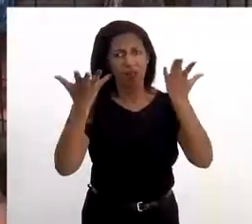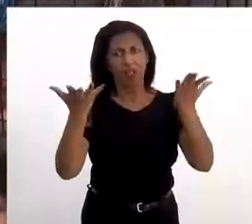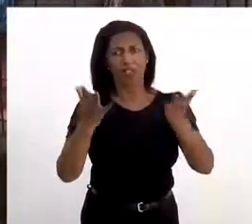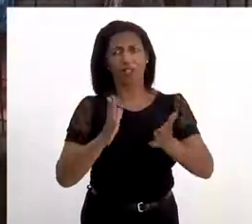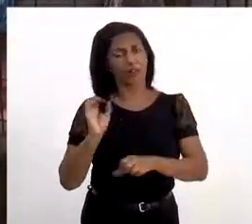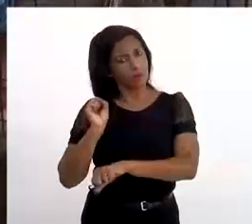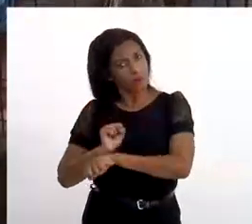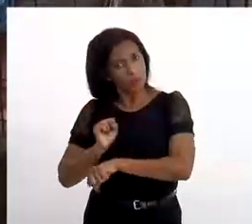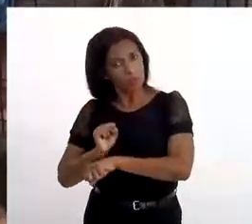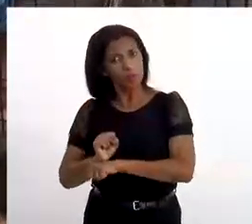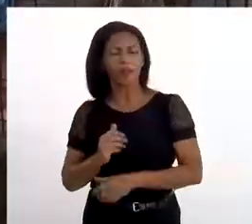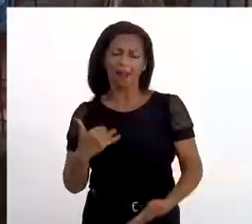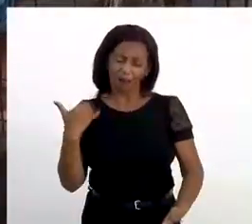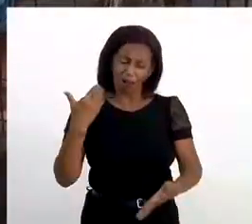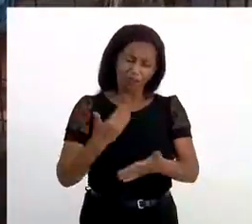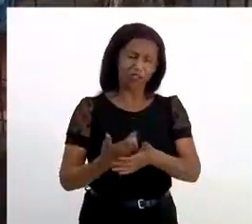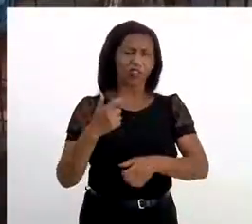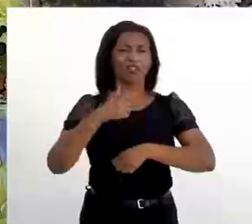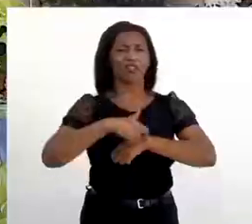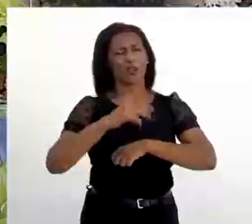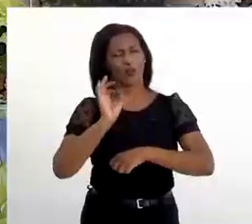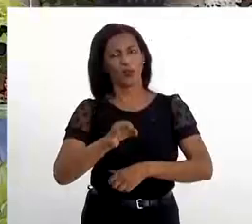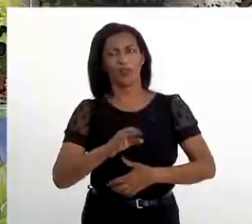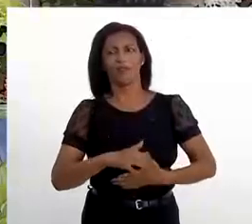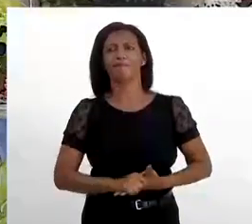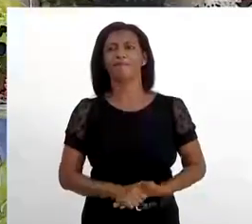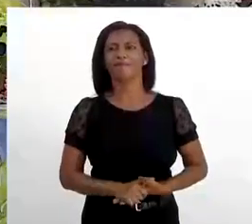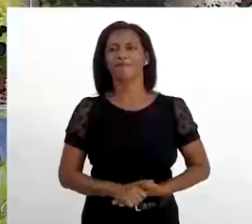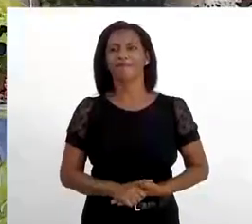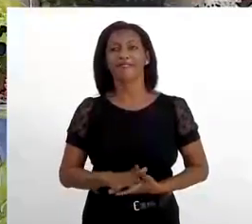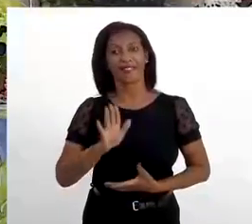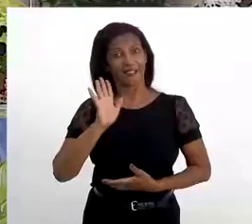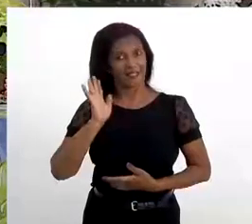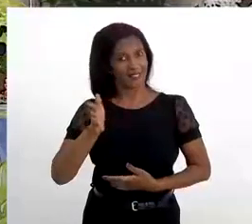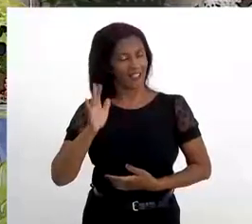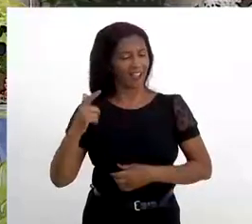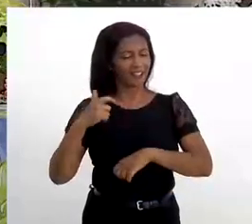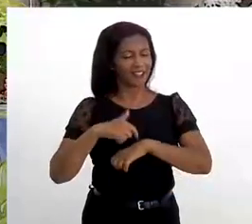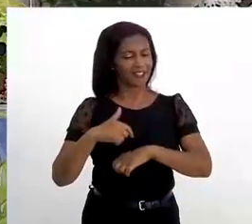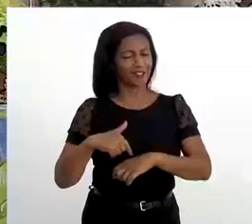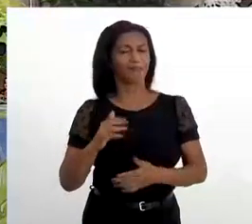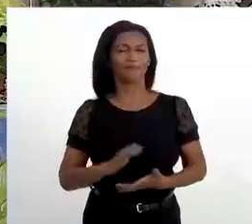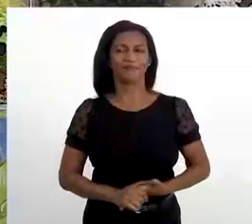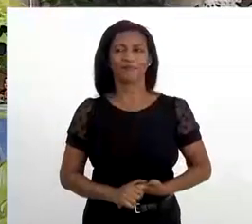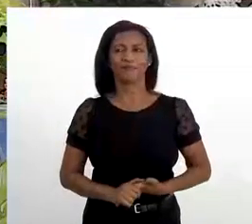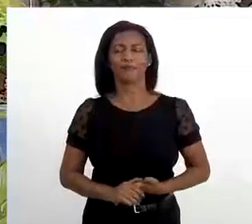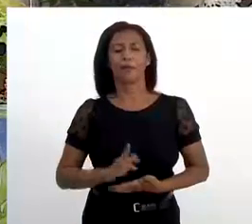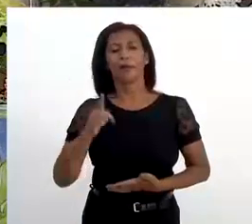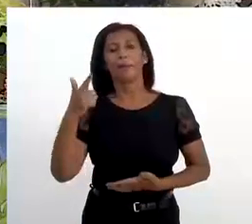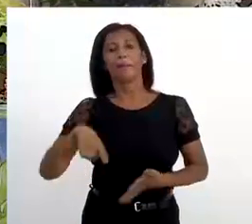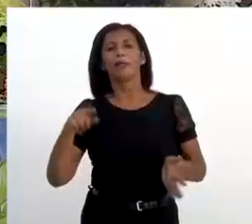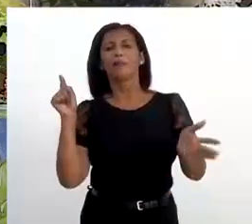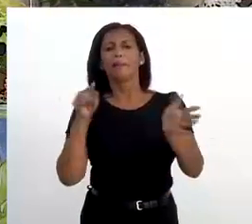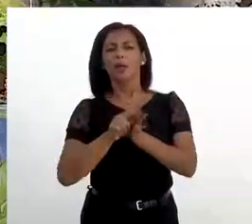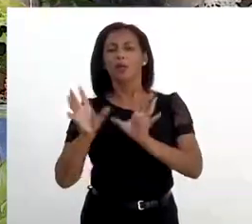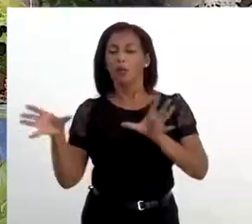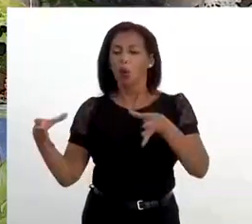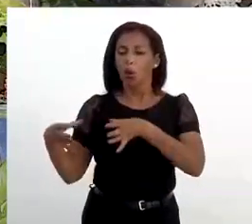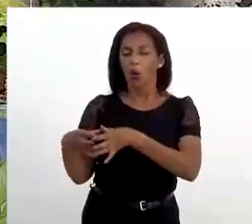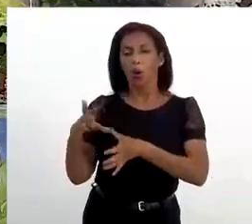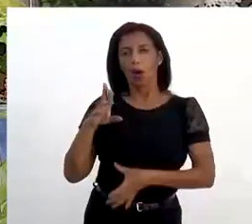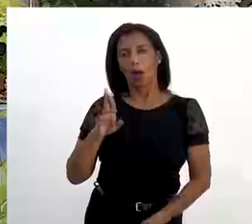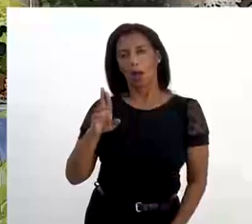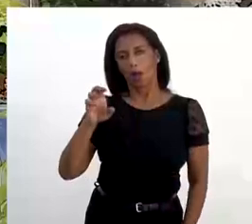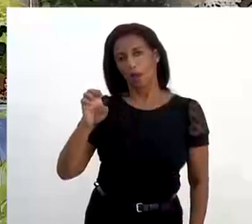vamos fazer. Vamos aguardar. Está chegando aí a hora. Está chegando muito perto a hora de fazer. E mais uma pergunta sobre a Renafro, Mãe